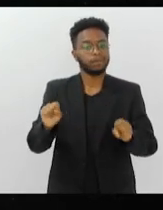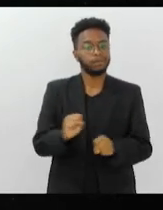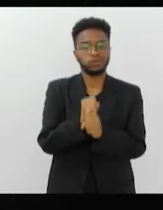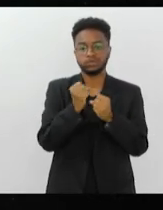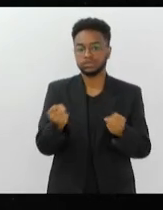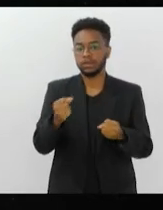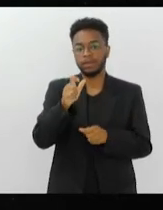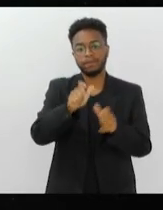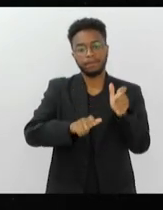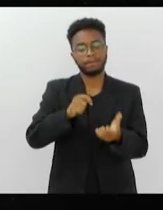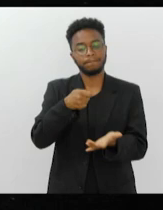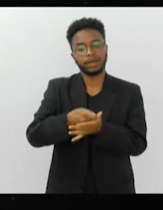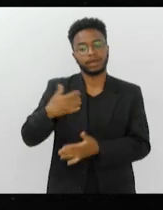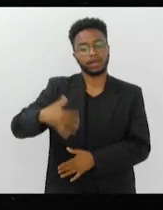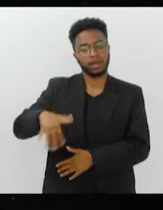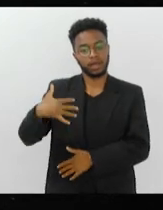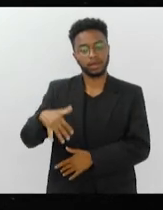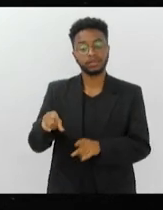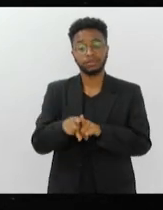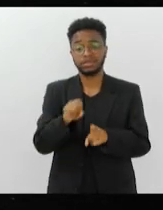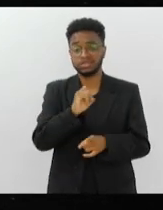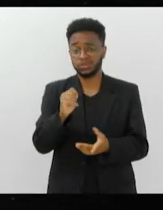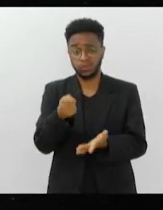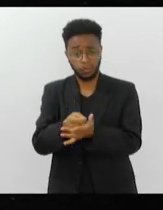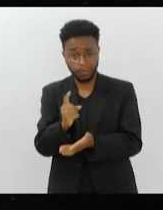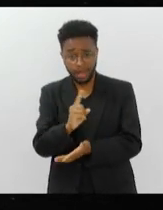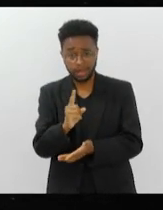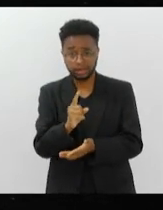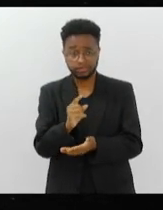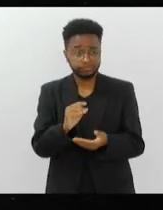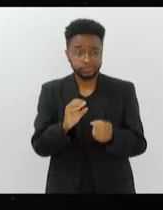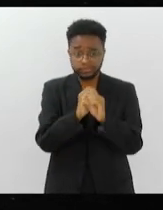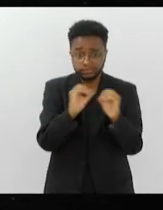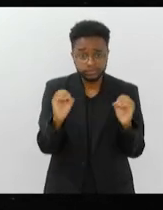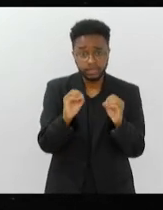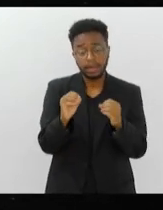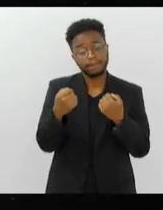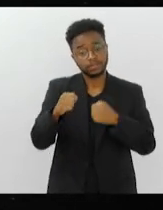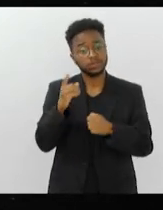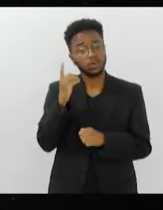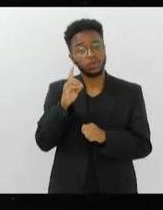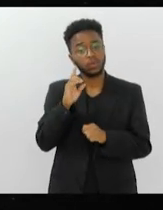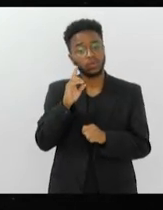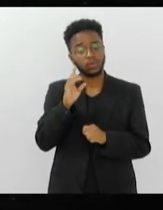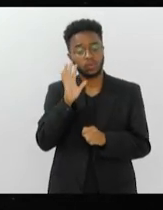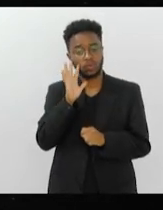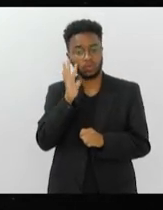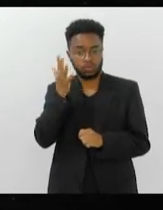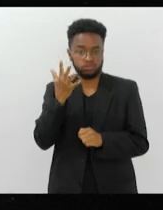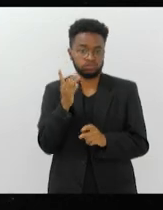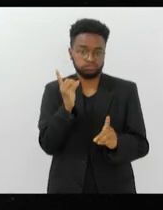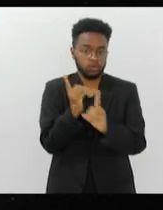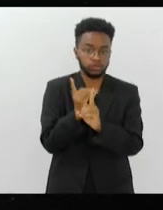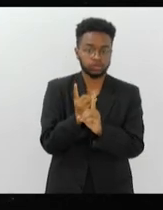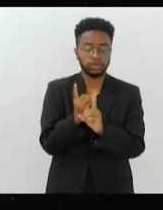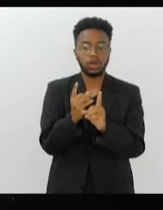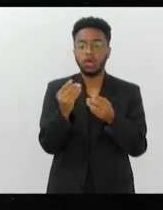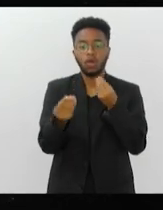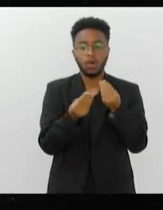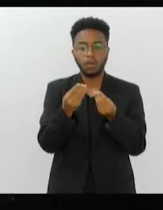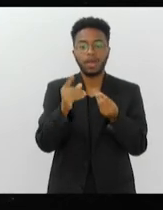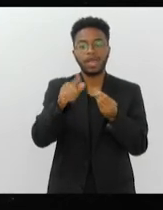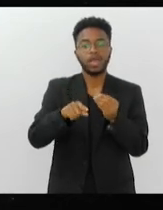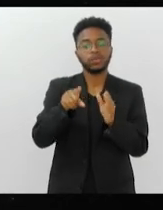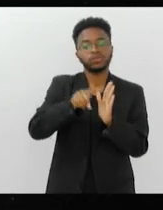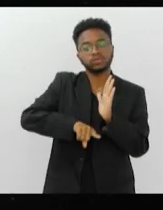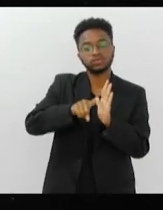paga uma tarifa muito alta, e quem não paga, não paga nada. Temos que encontrar uma saída. Qual é a saída que nós vamos encontrar? Através da tarifa social.